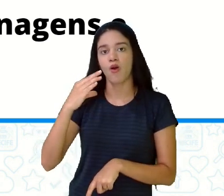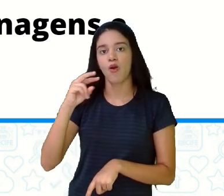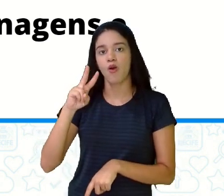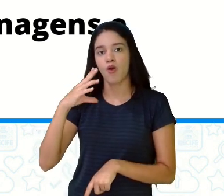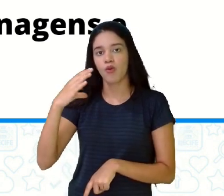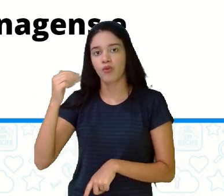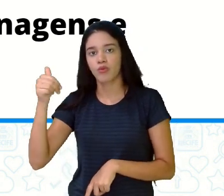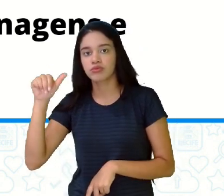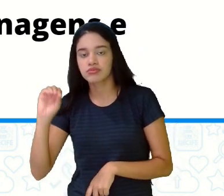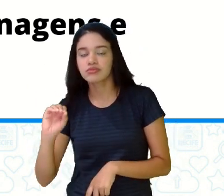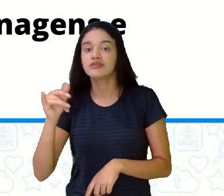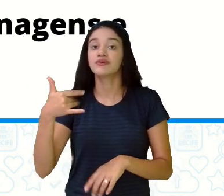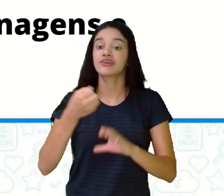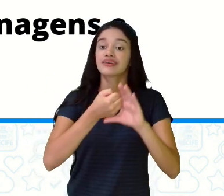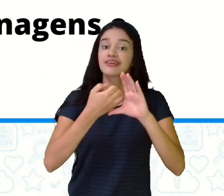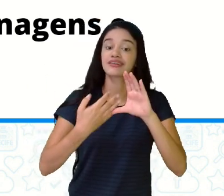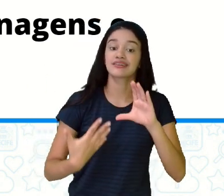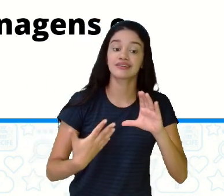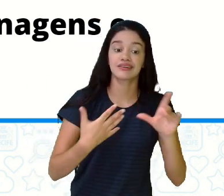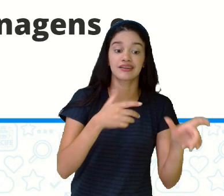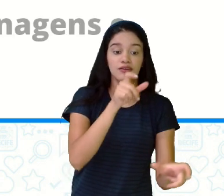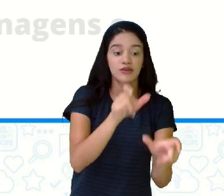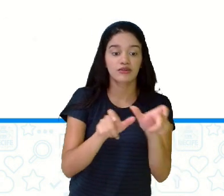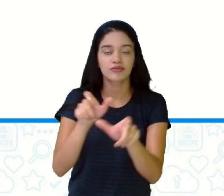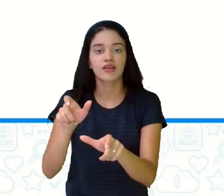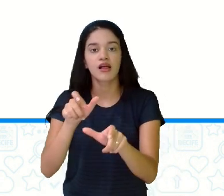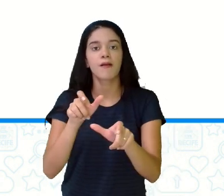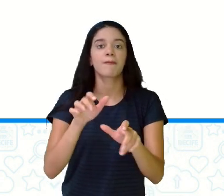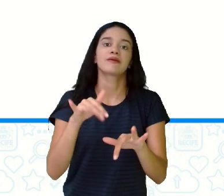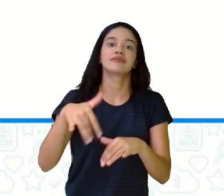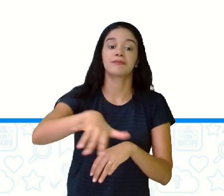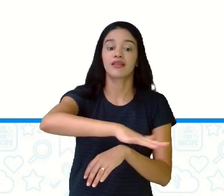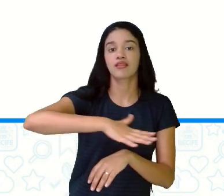caracterização dos personagens e ambientes,